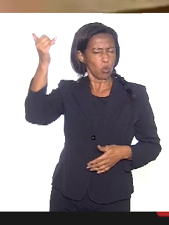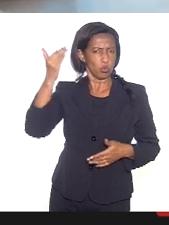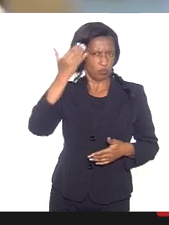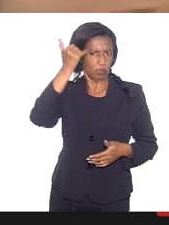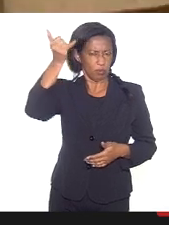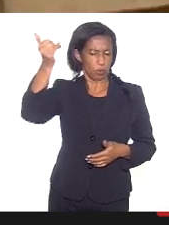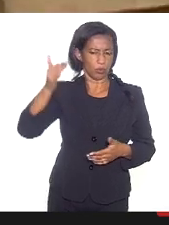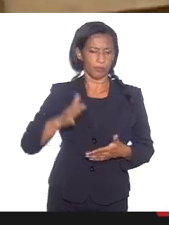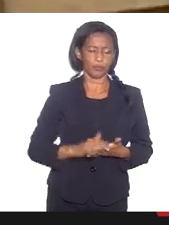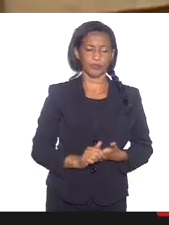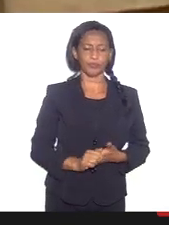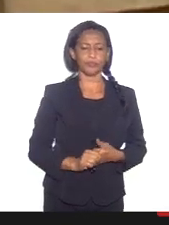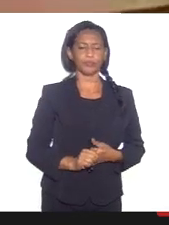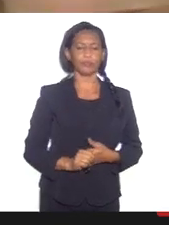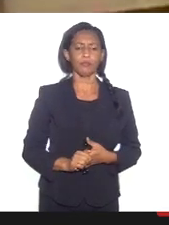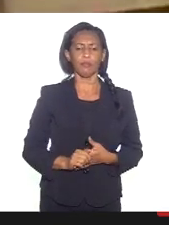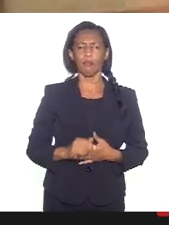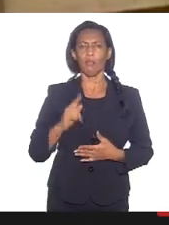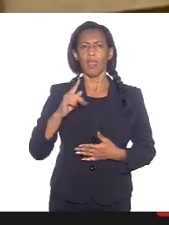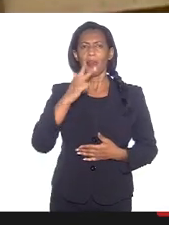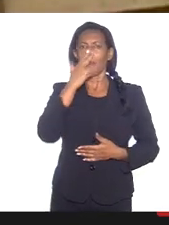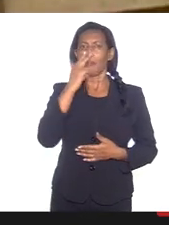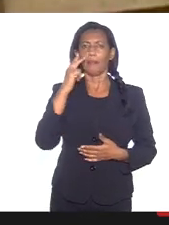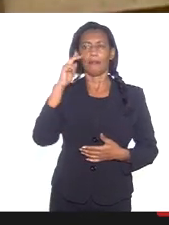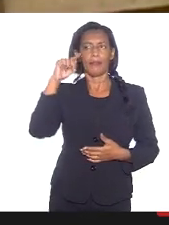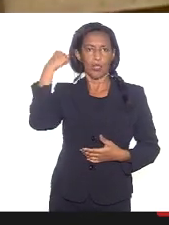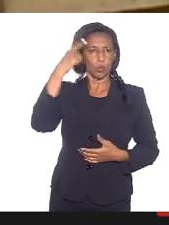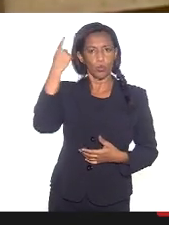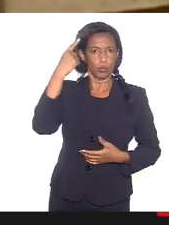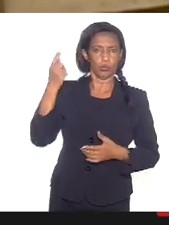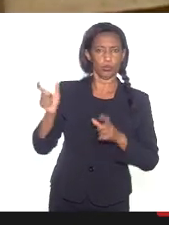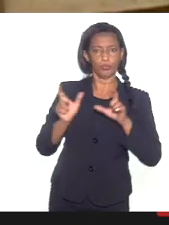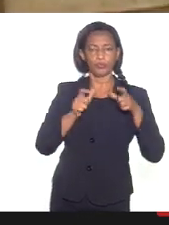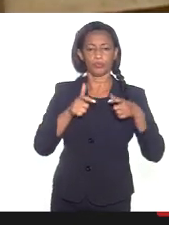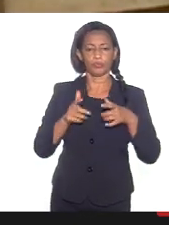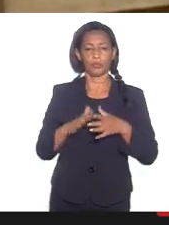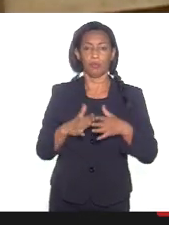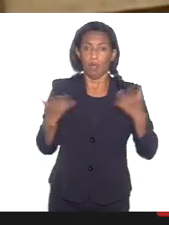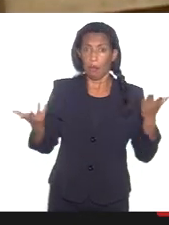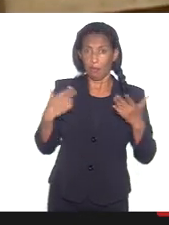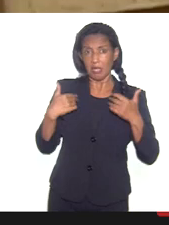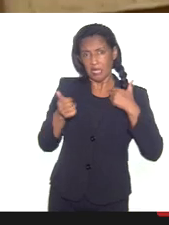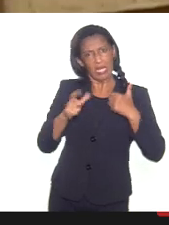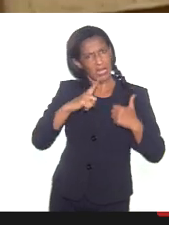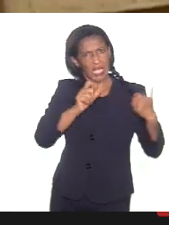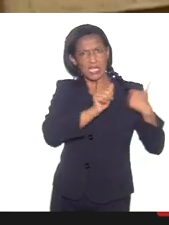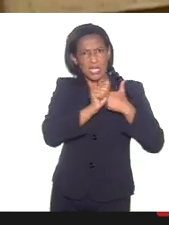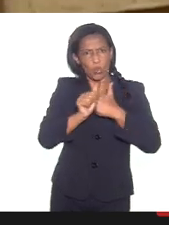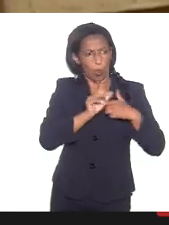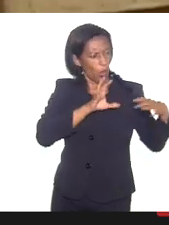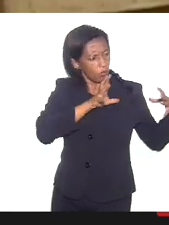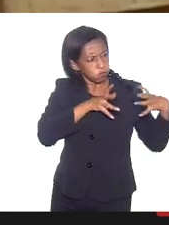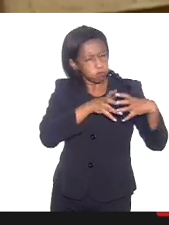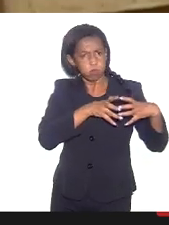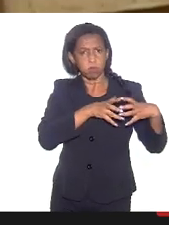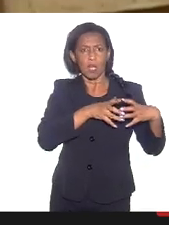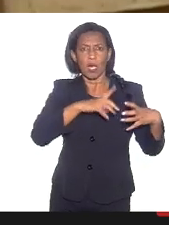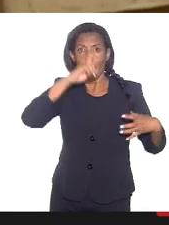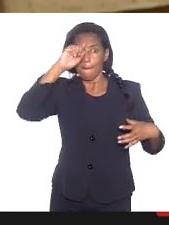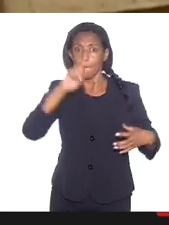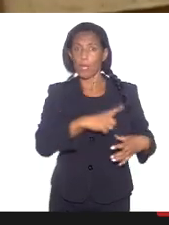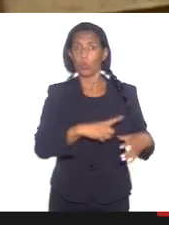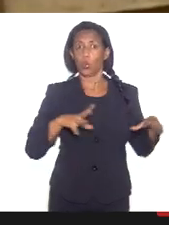famoso, ele é considerado um maluco, mas, de qualquer maneira, maluco ou não, ele tem seguidores. Mandou um bando de